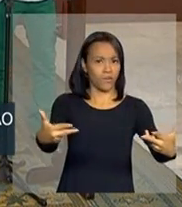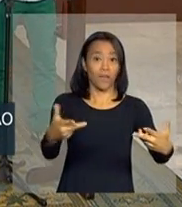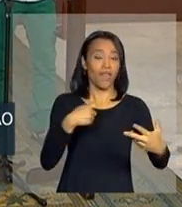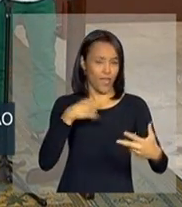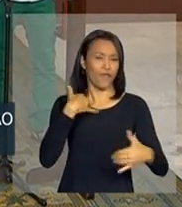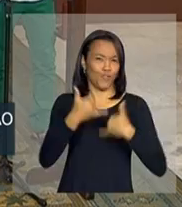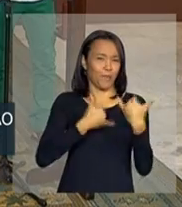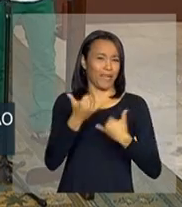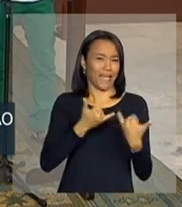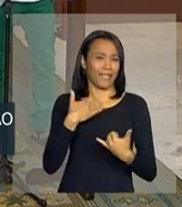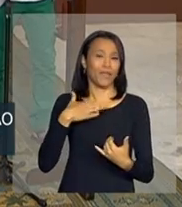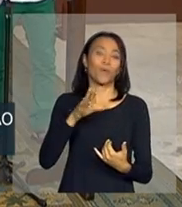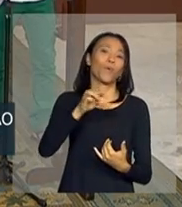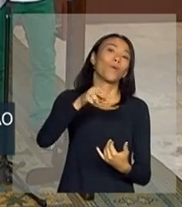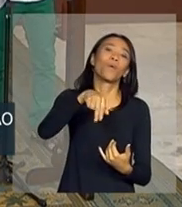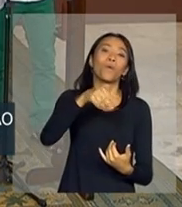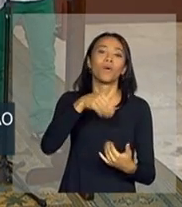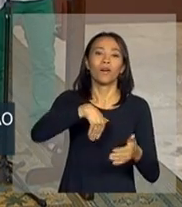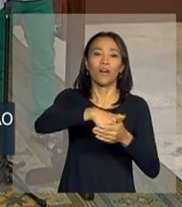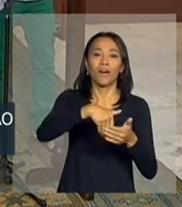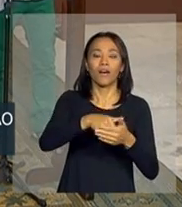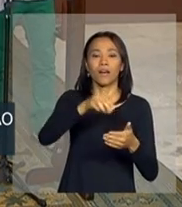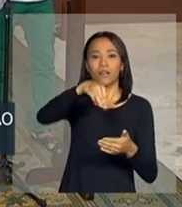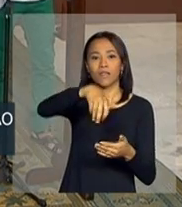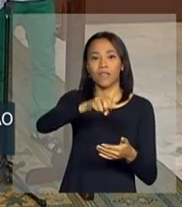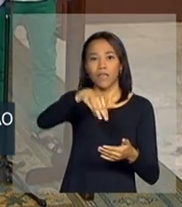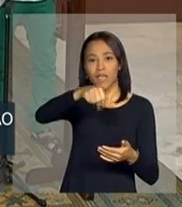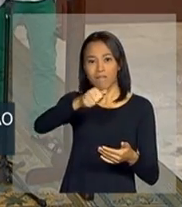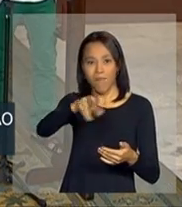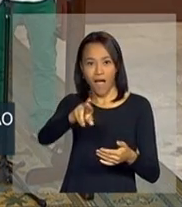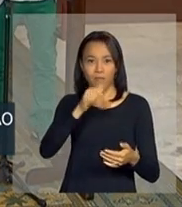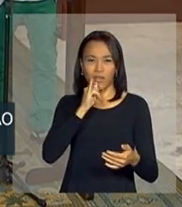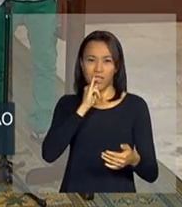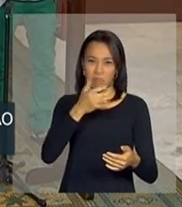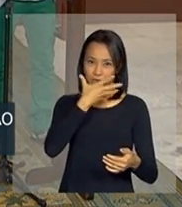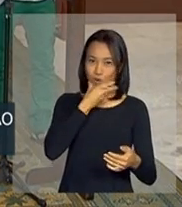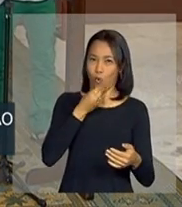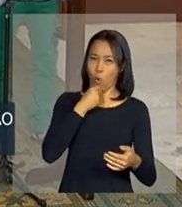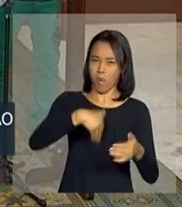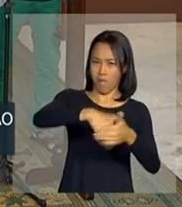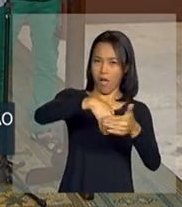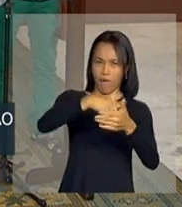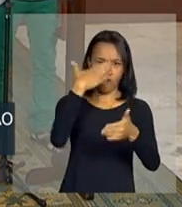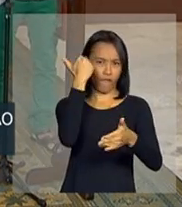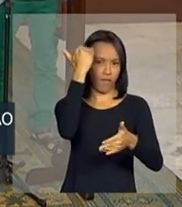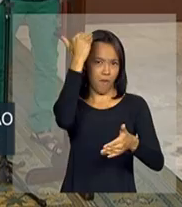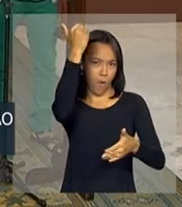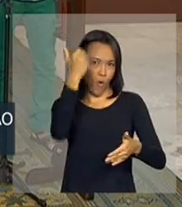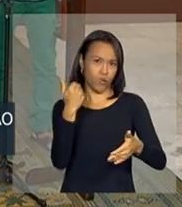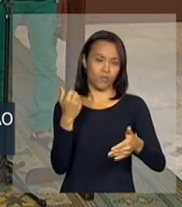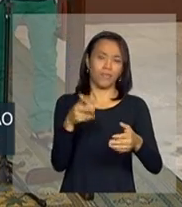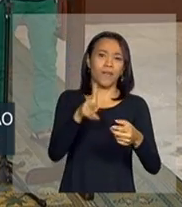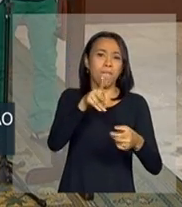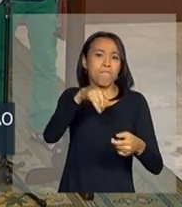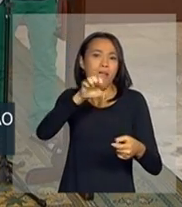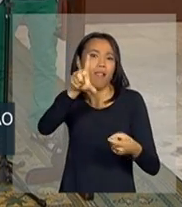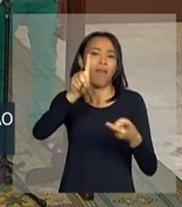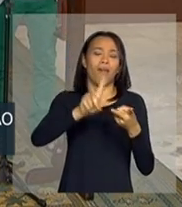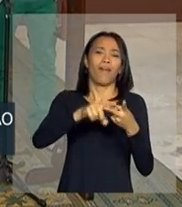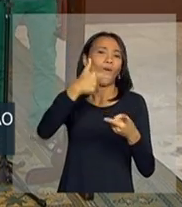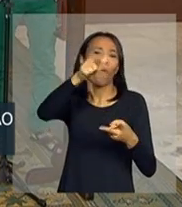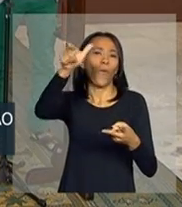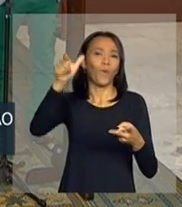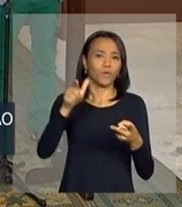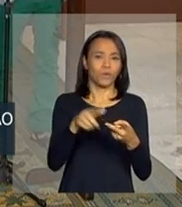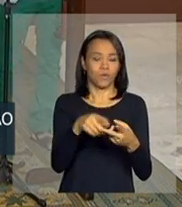eu fiz uma brincadeira com o Neymar. Pense bem o estádio saudando a esse rei, né? Herdeiro de Pelé, de Ronaldo e de outros gênios.